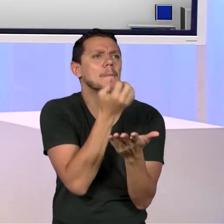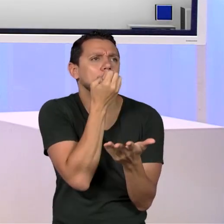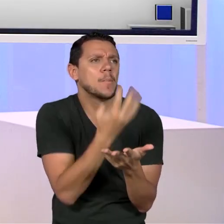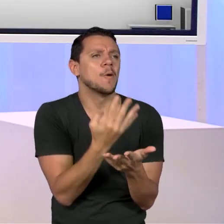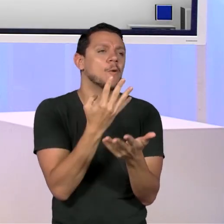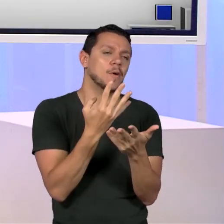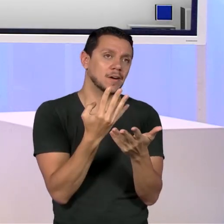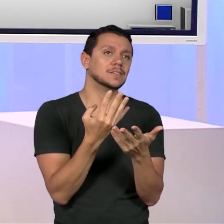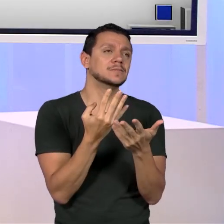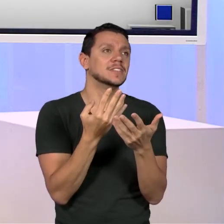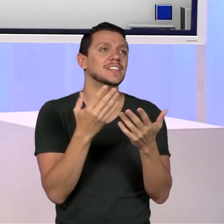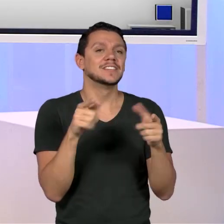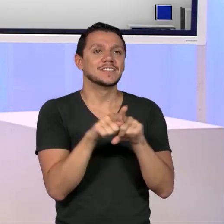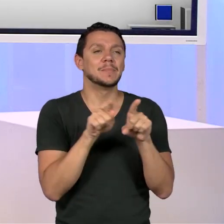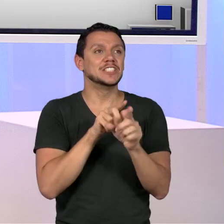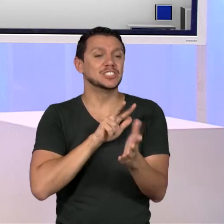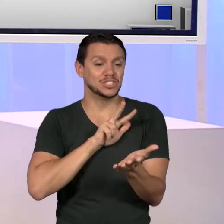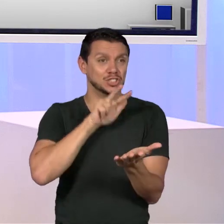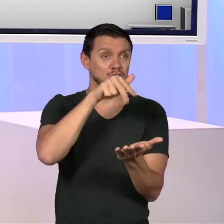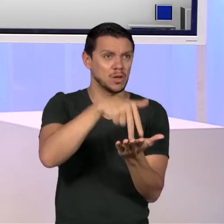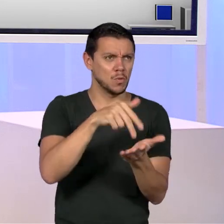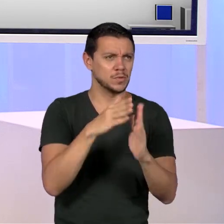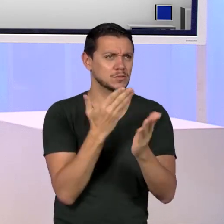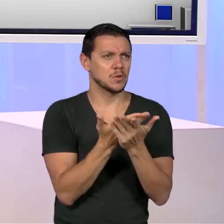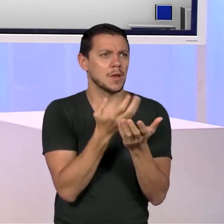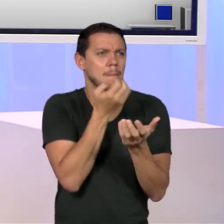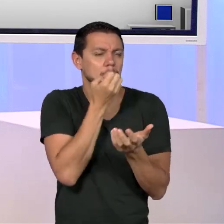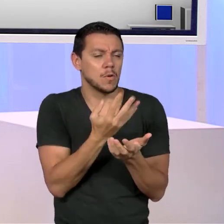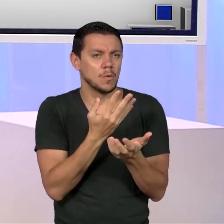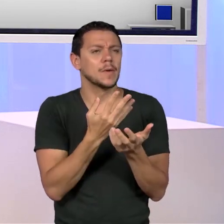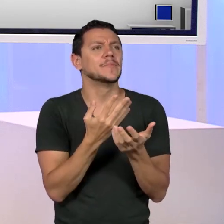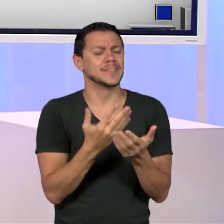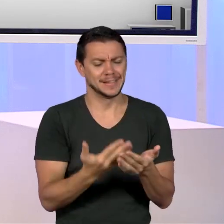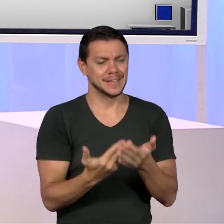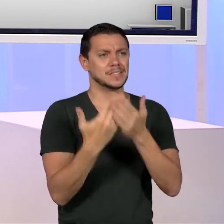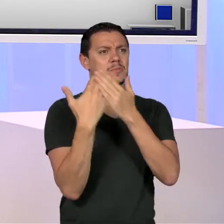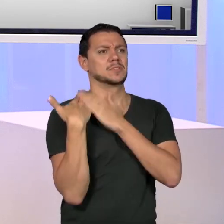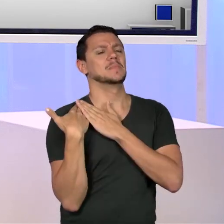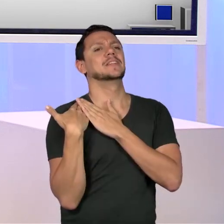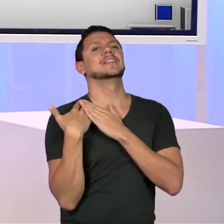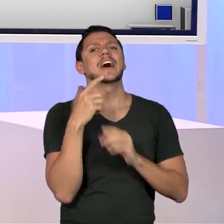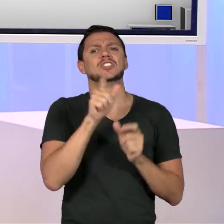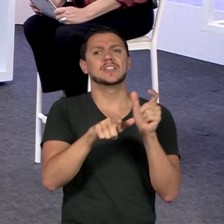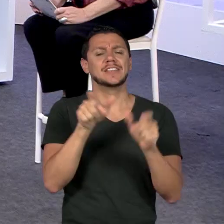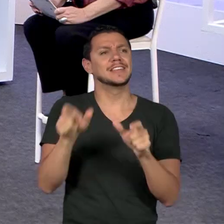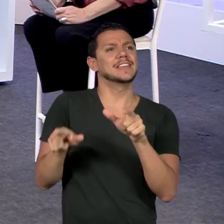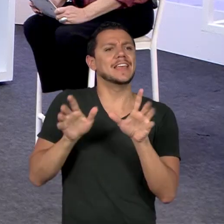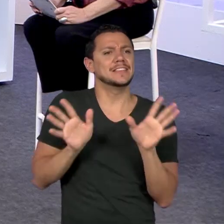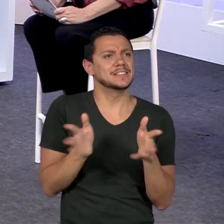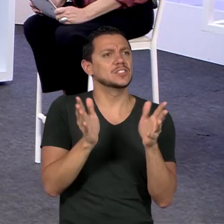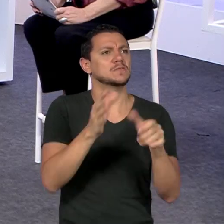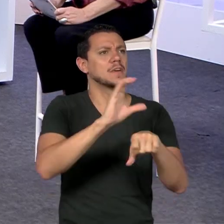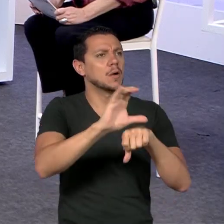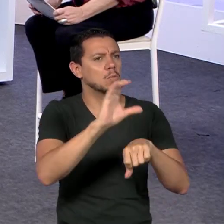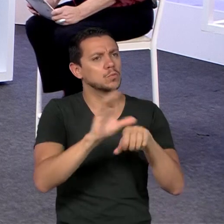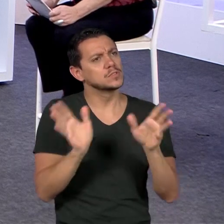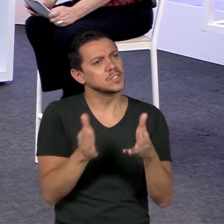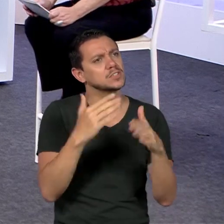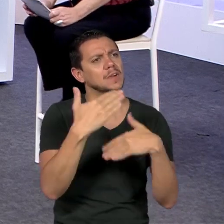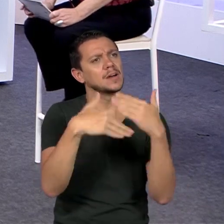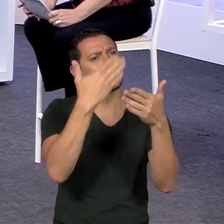escola é responsabilidade da atuação desses formadores. Queria que você falasse um pouquinho sobre isso.